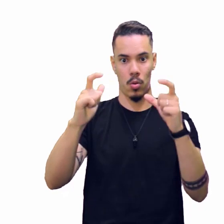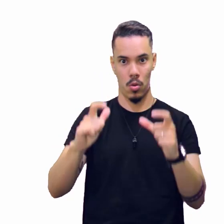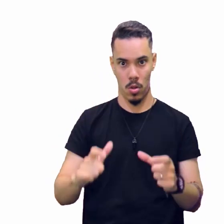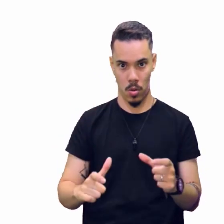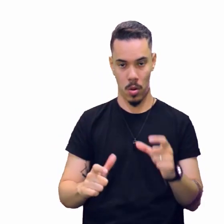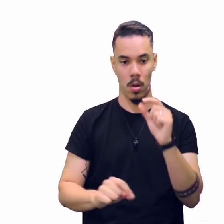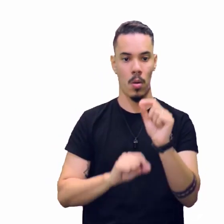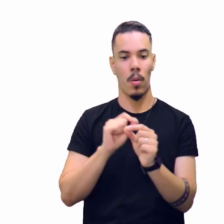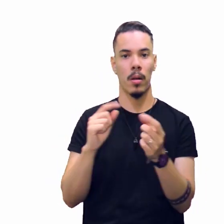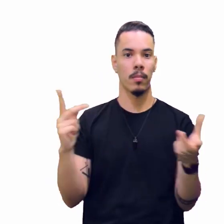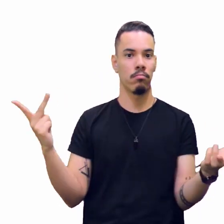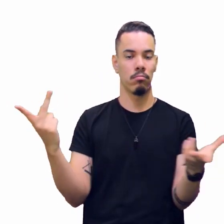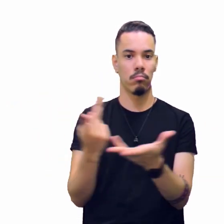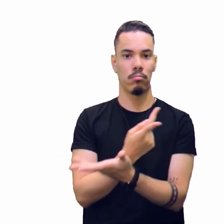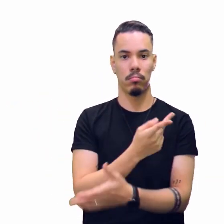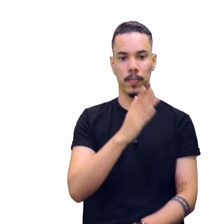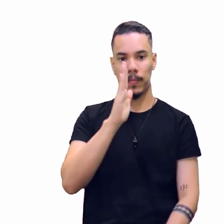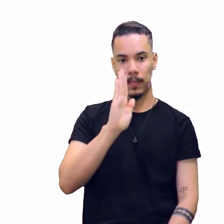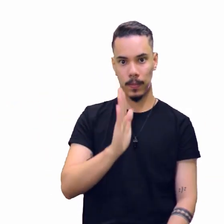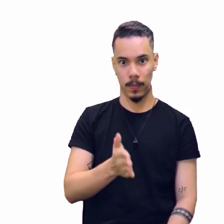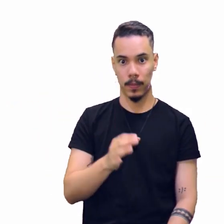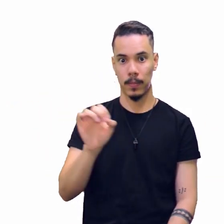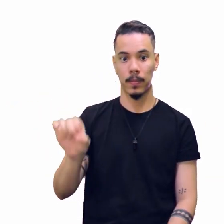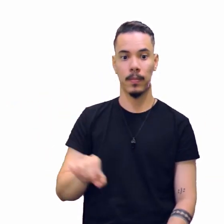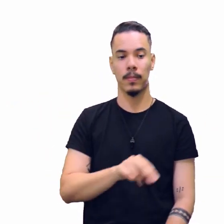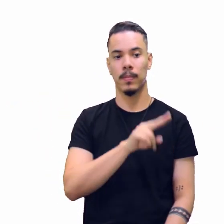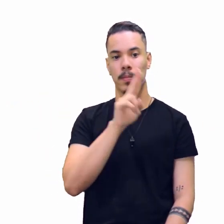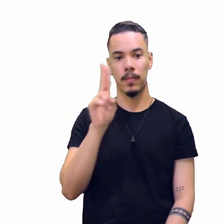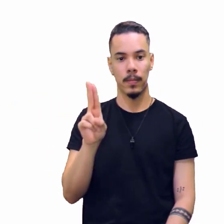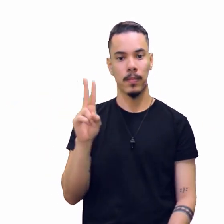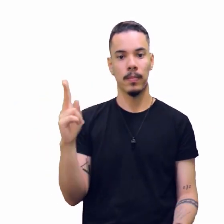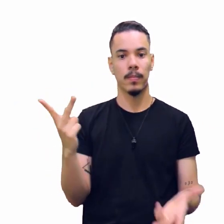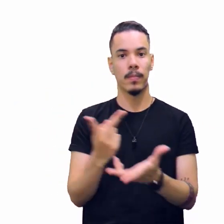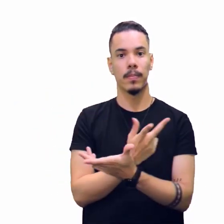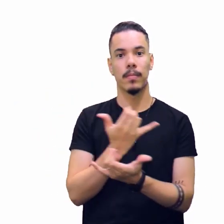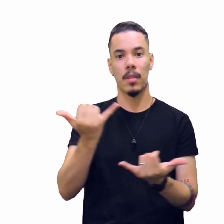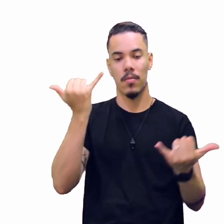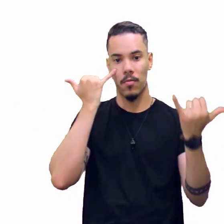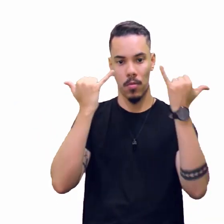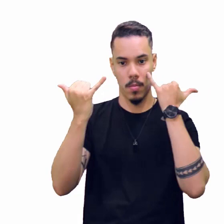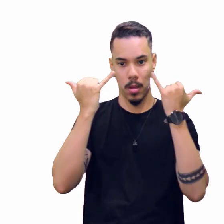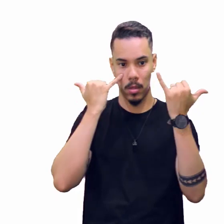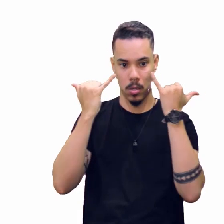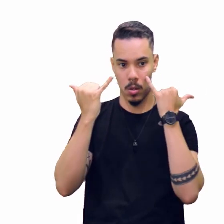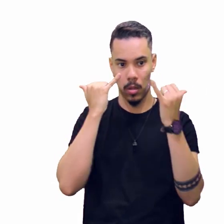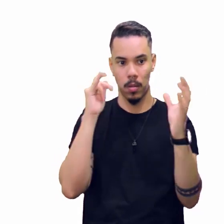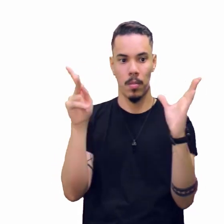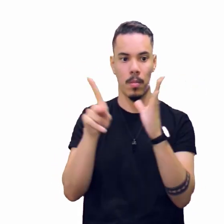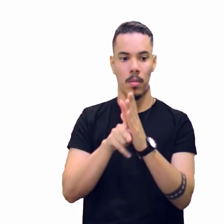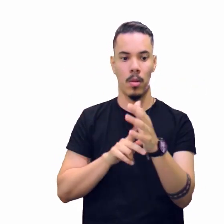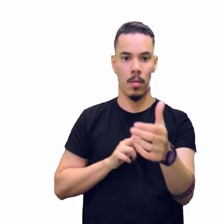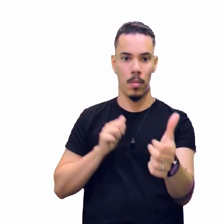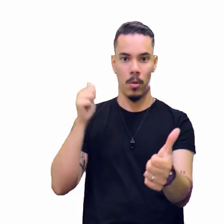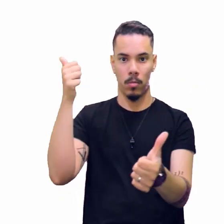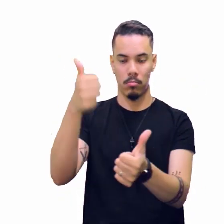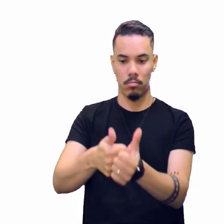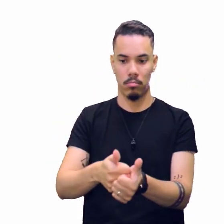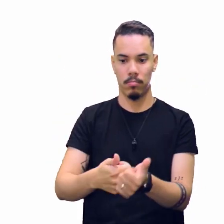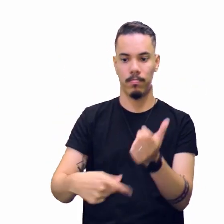o fato ocorreu ou tenha apurado as informações relativas a ele.